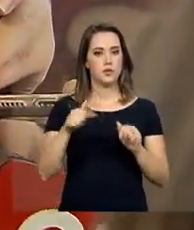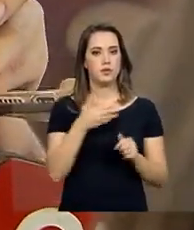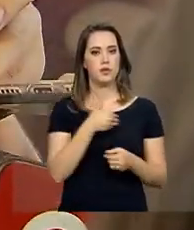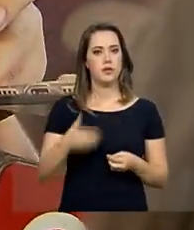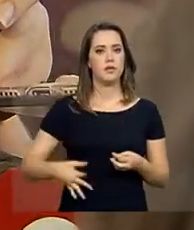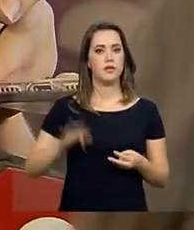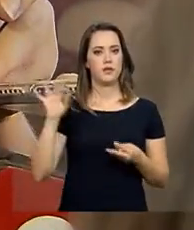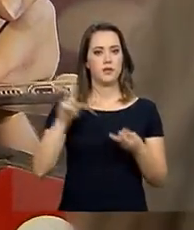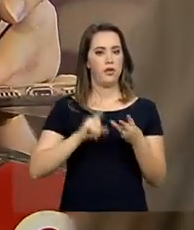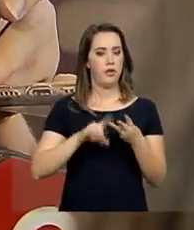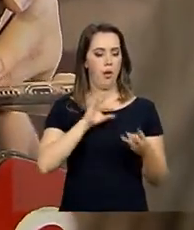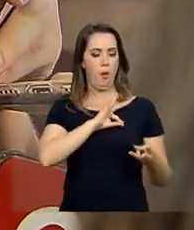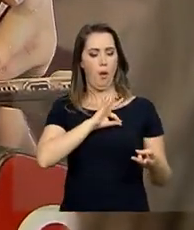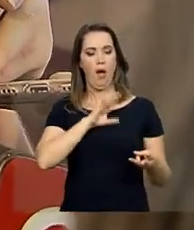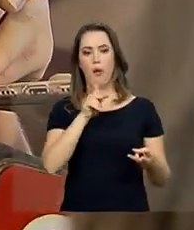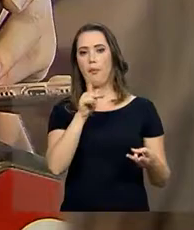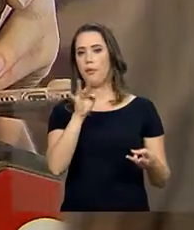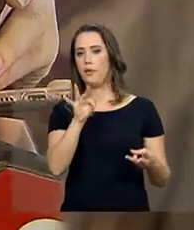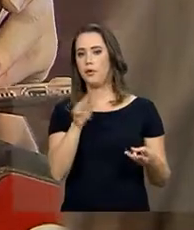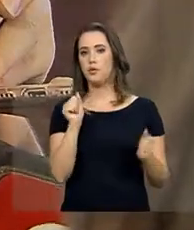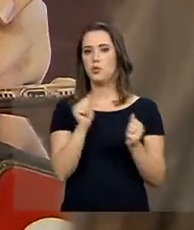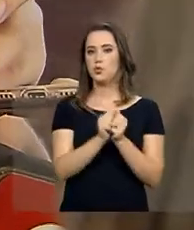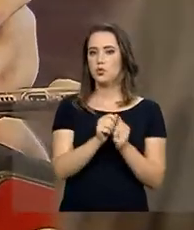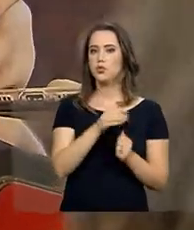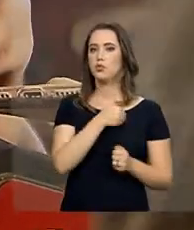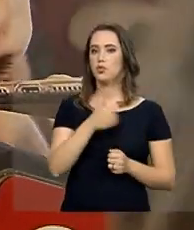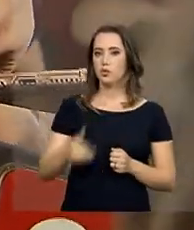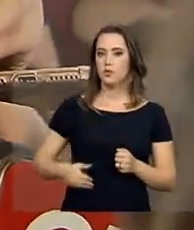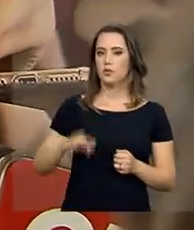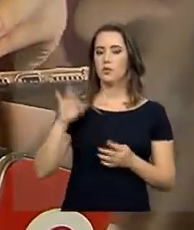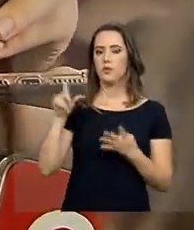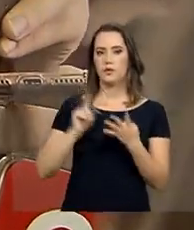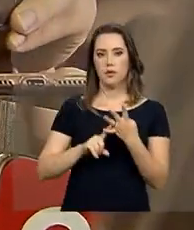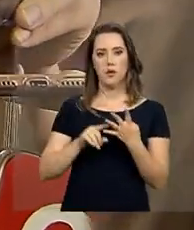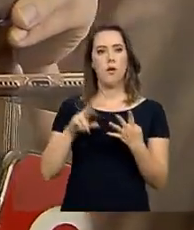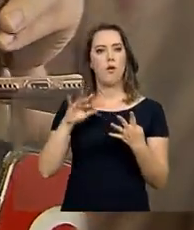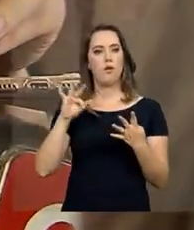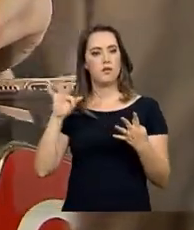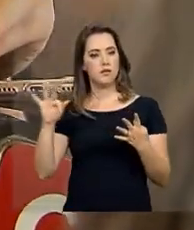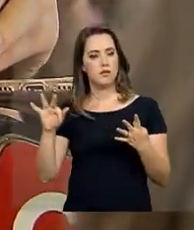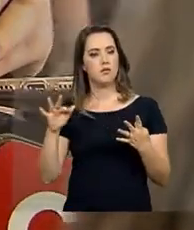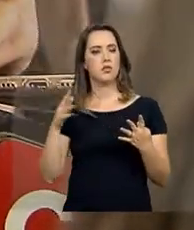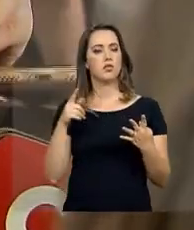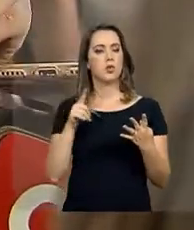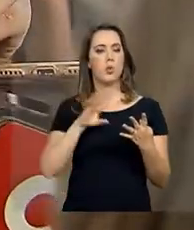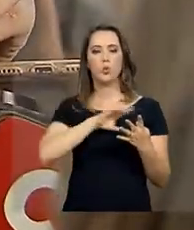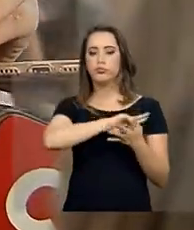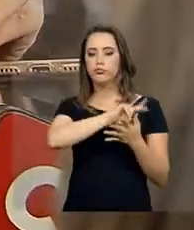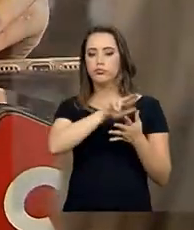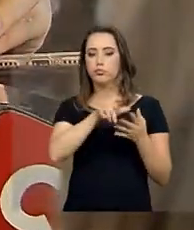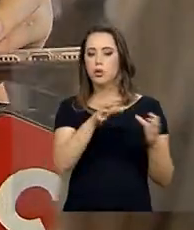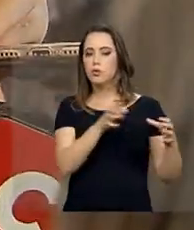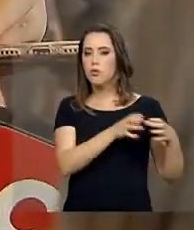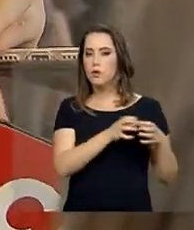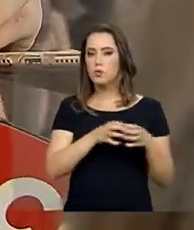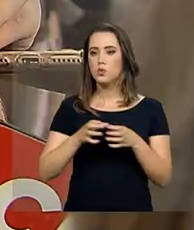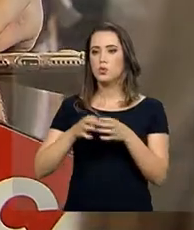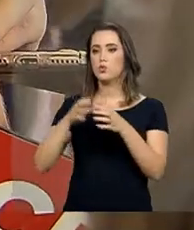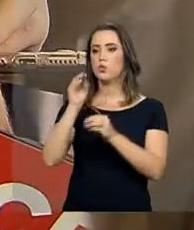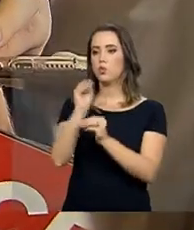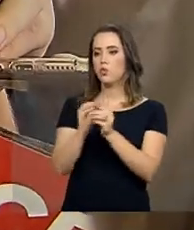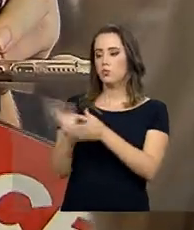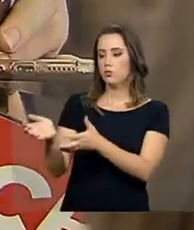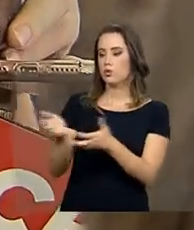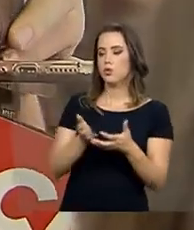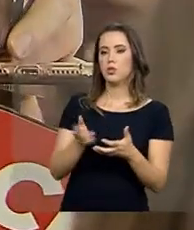federal. Polícia federal é governo federal. Receita federal é governo federal. Enfim, os órgãos que estão cuidando dos